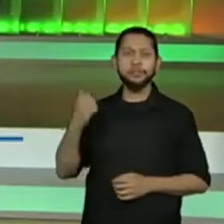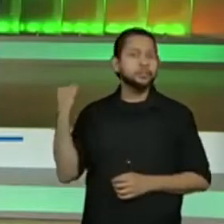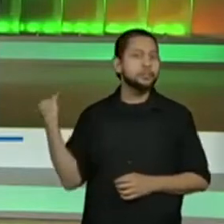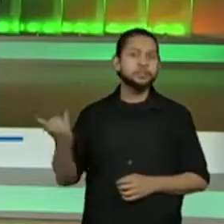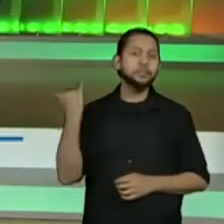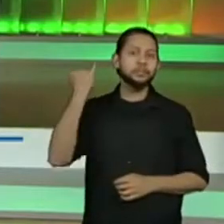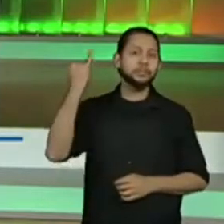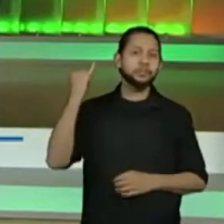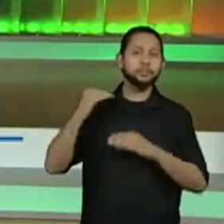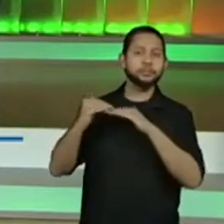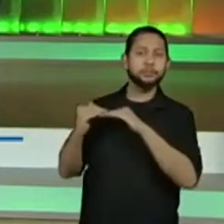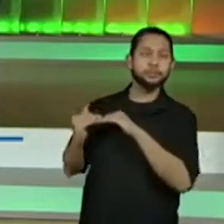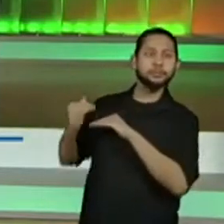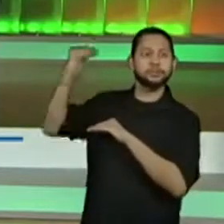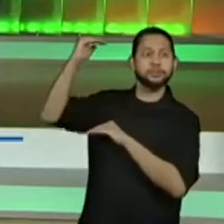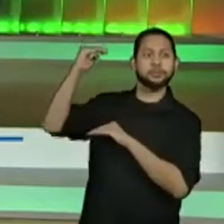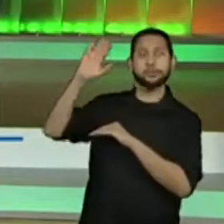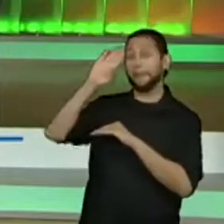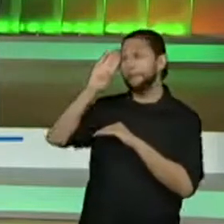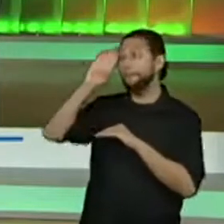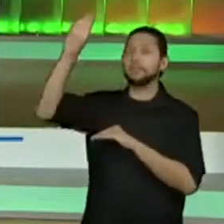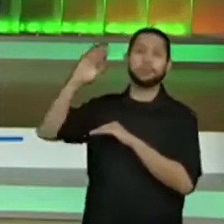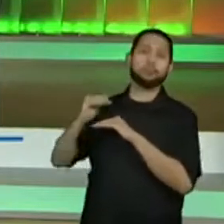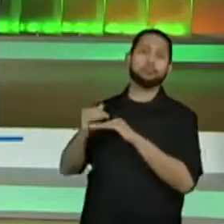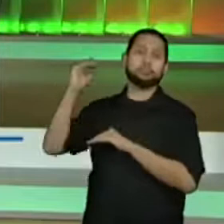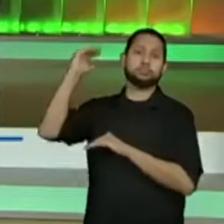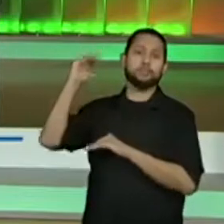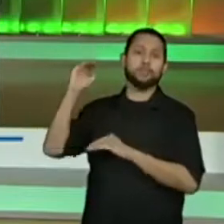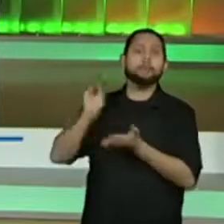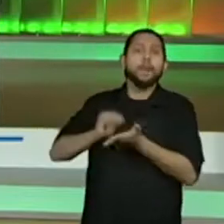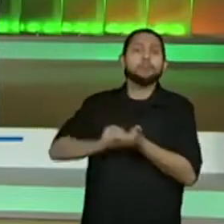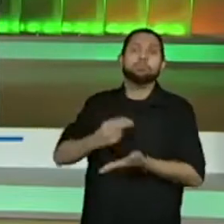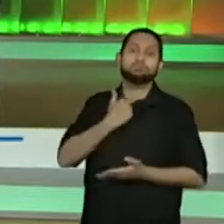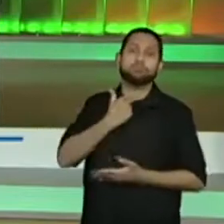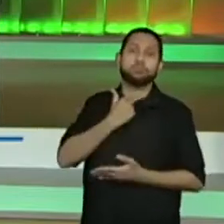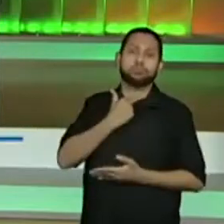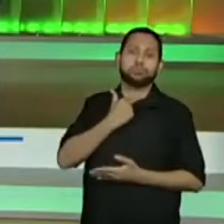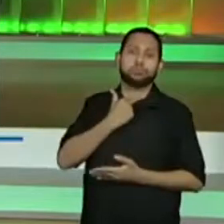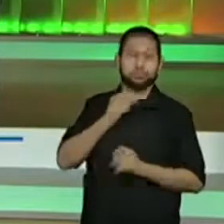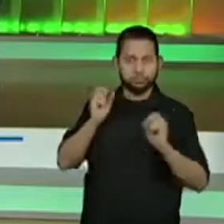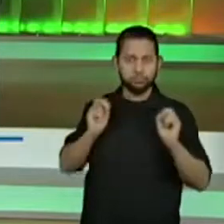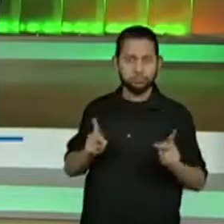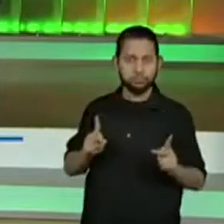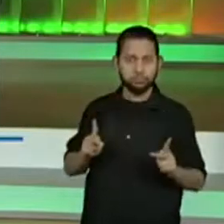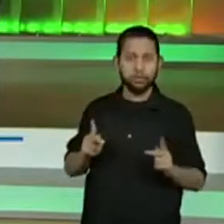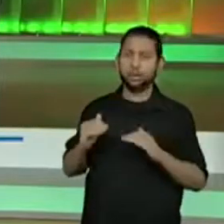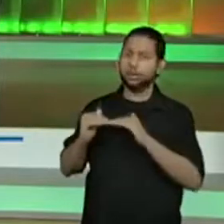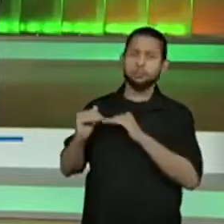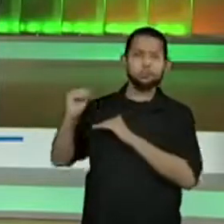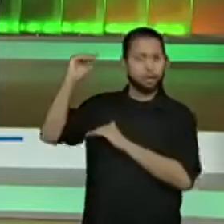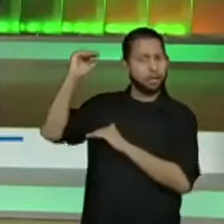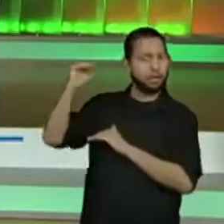Essenciais. Que é o que faz da nossa estrutura composicional